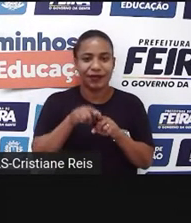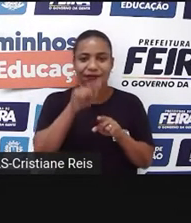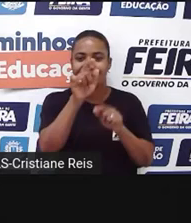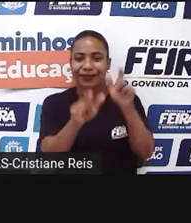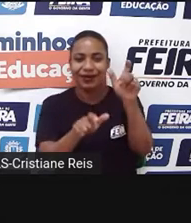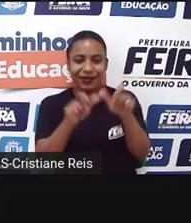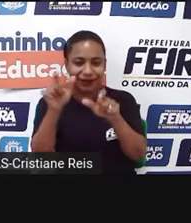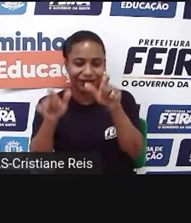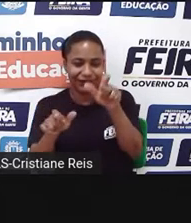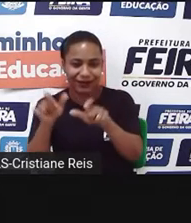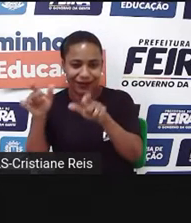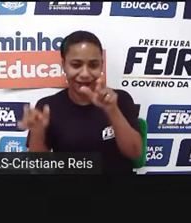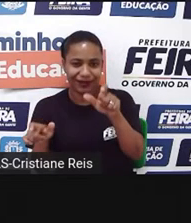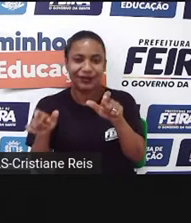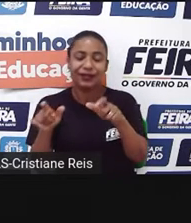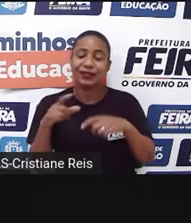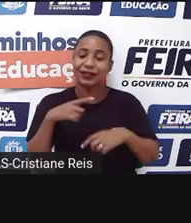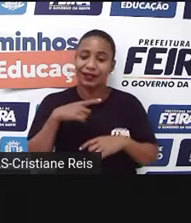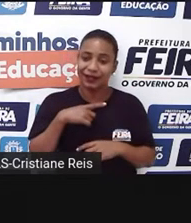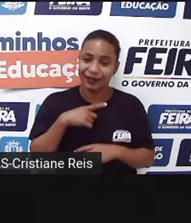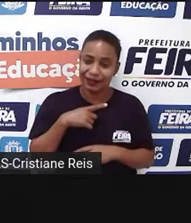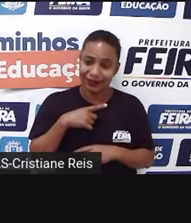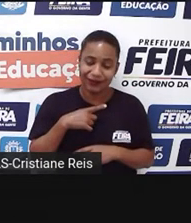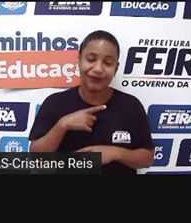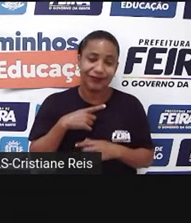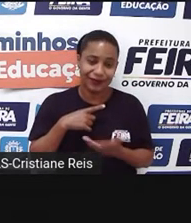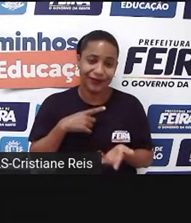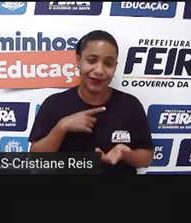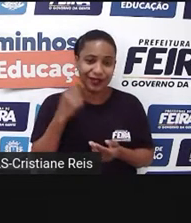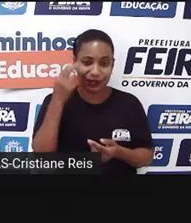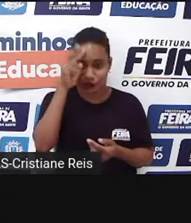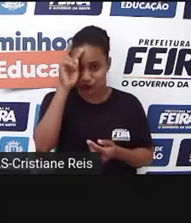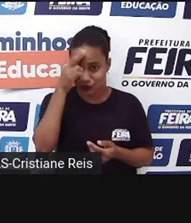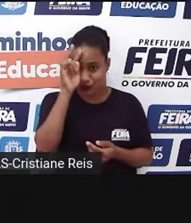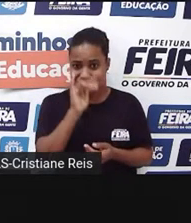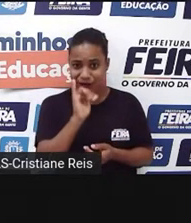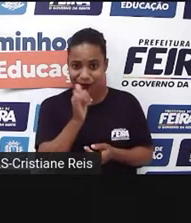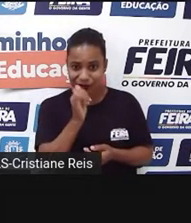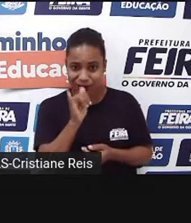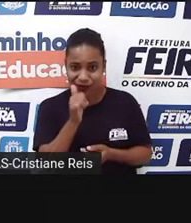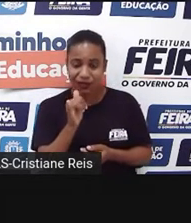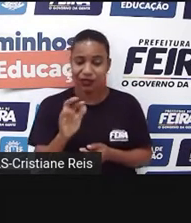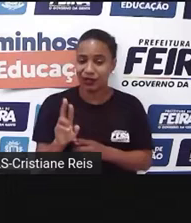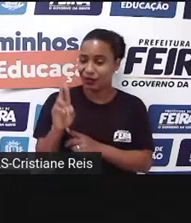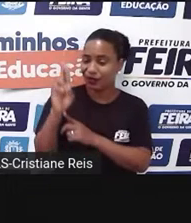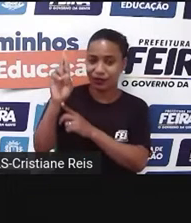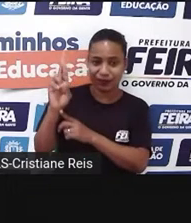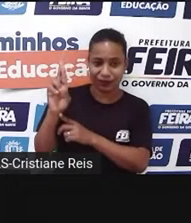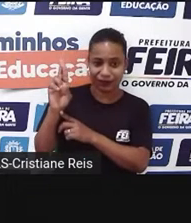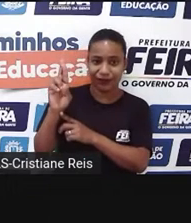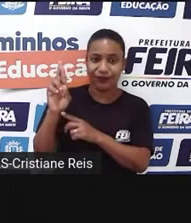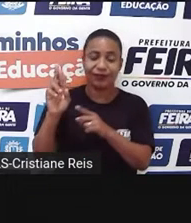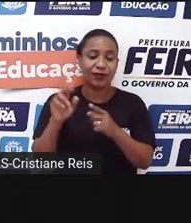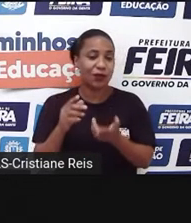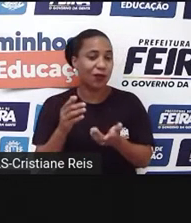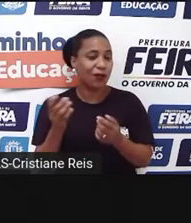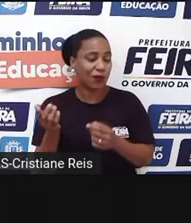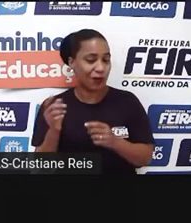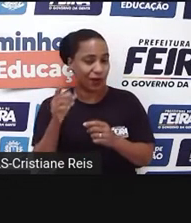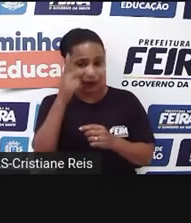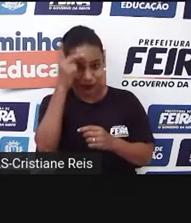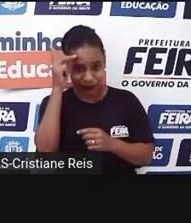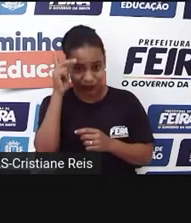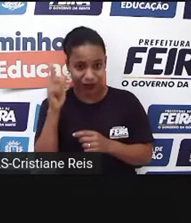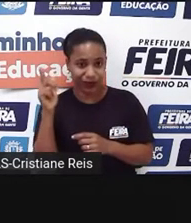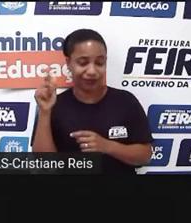sabemos, como todo texto, que conta uma história, que existe o protagonista, o antagonista e os